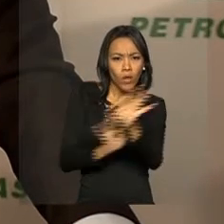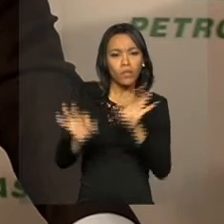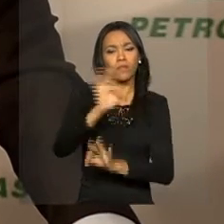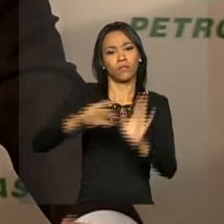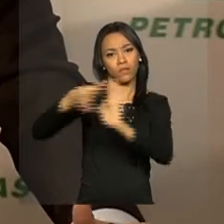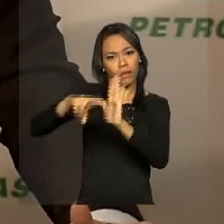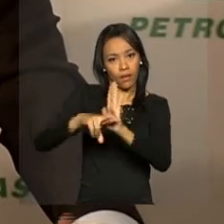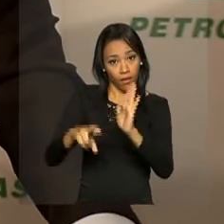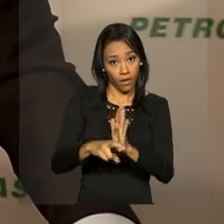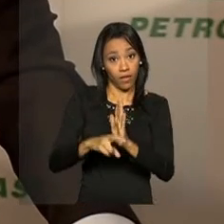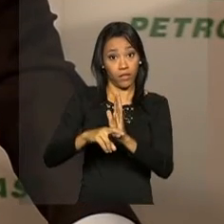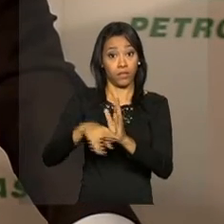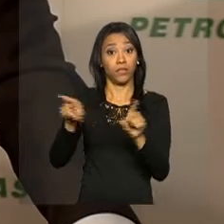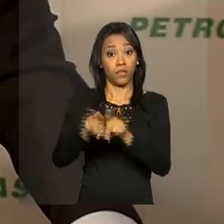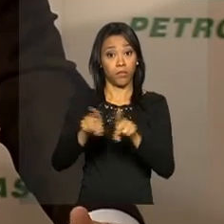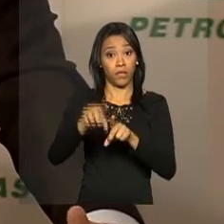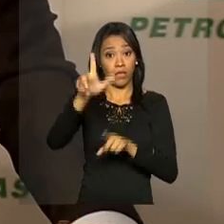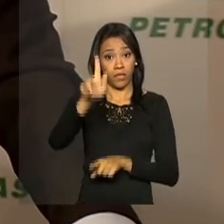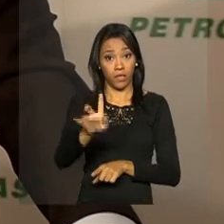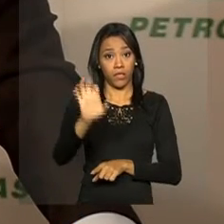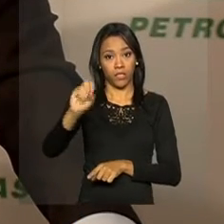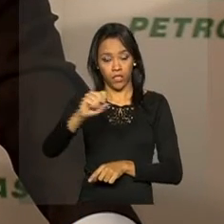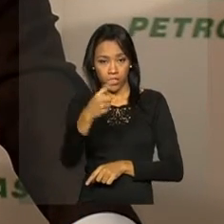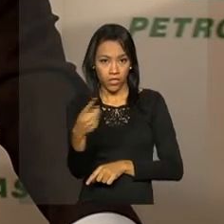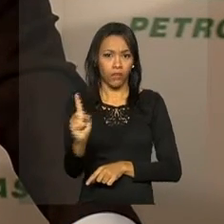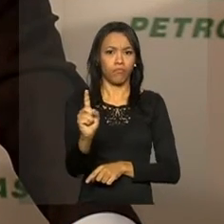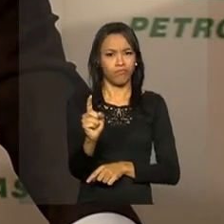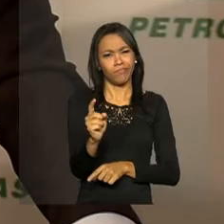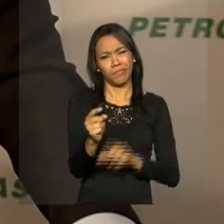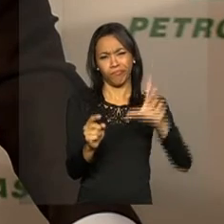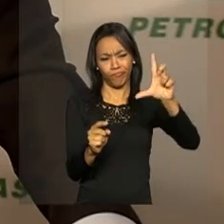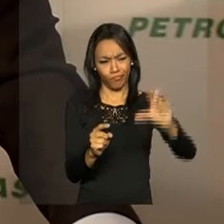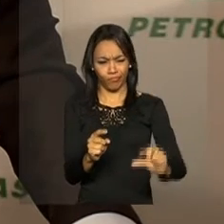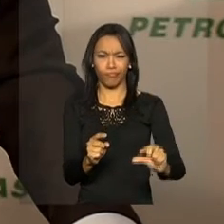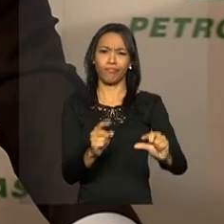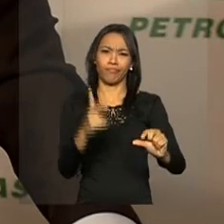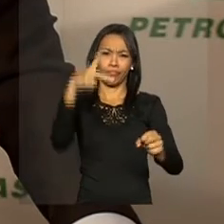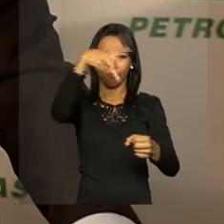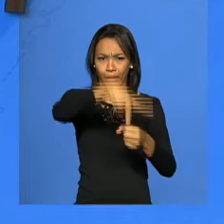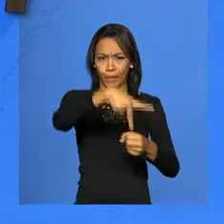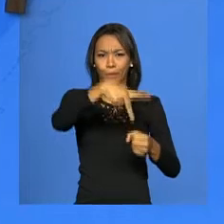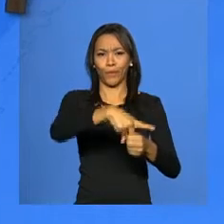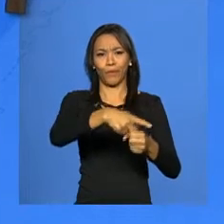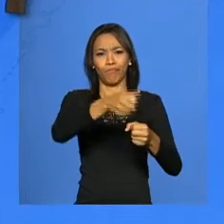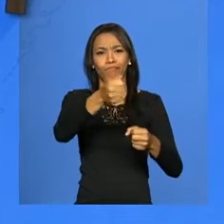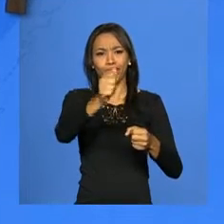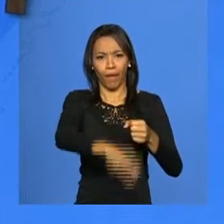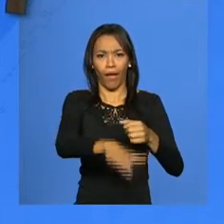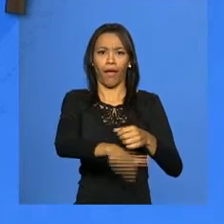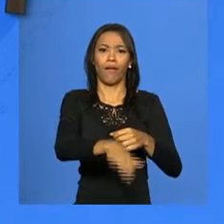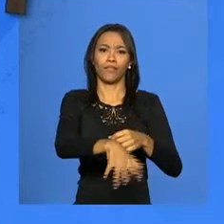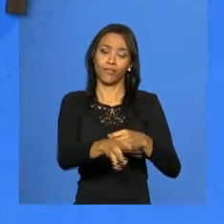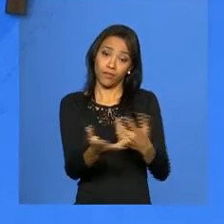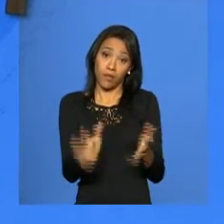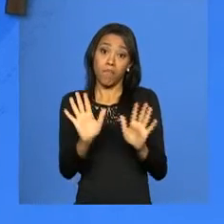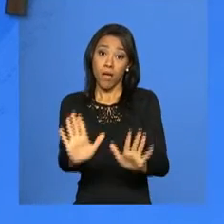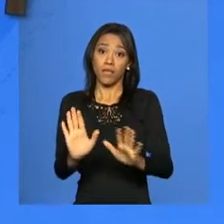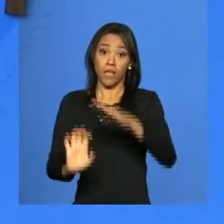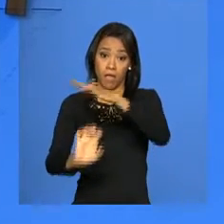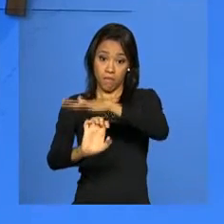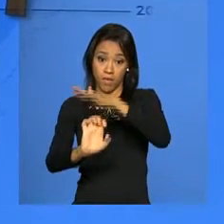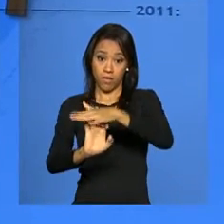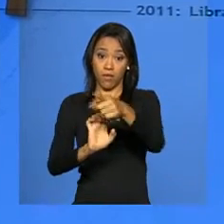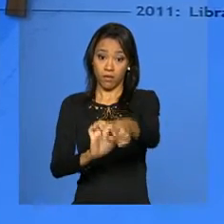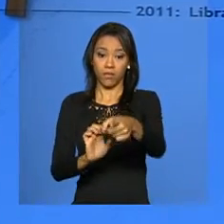gestão. Bendini afirmou que mesmo com a baixa cotação do petróleo no mercado internacional, a Petrobras está ampliando a